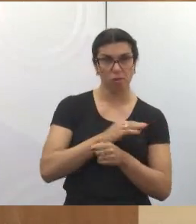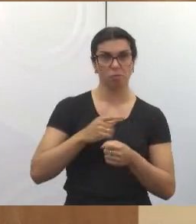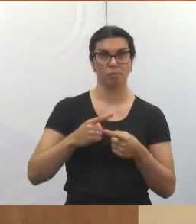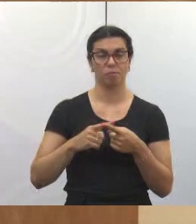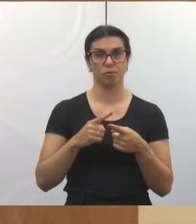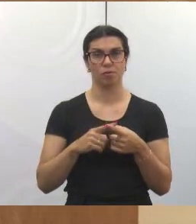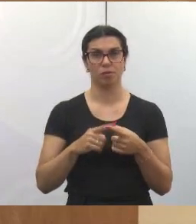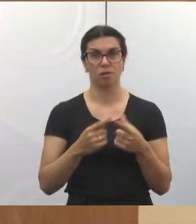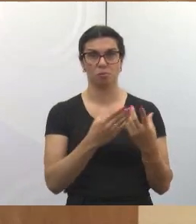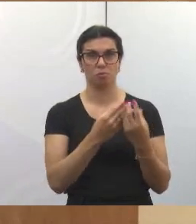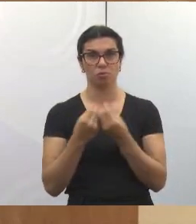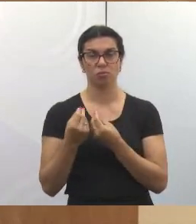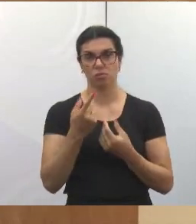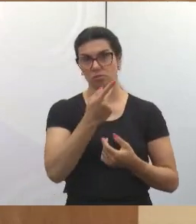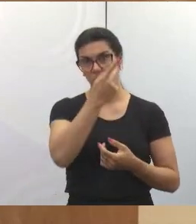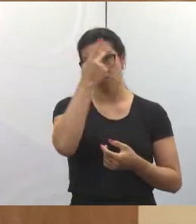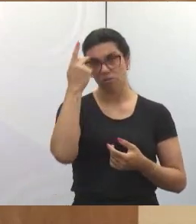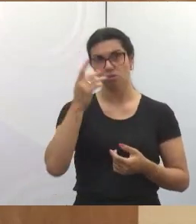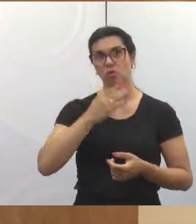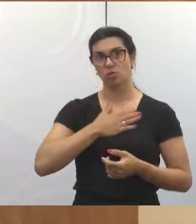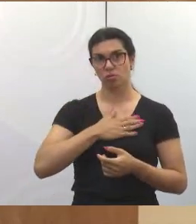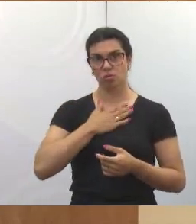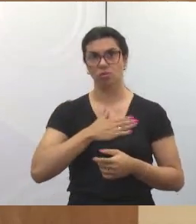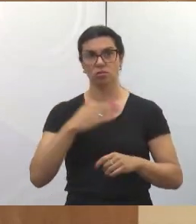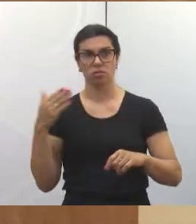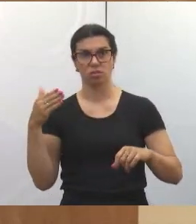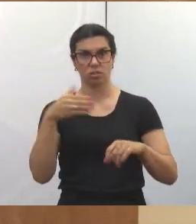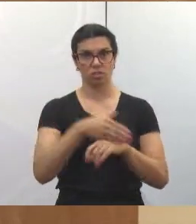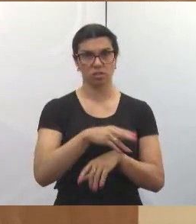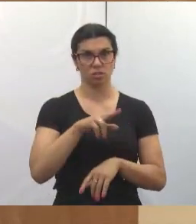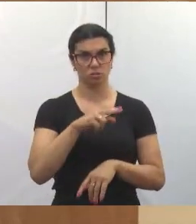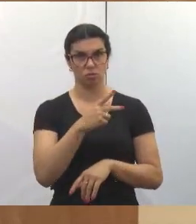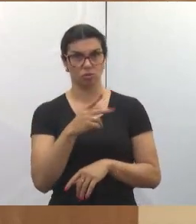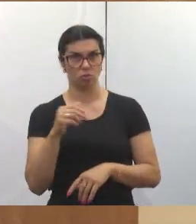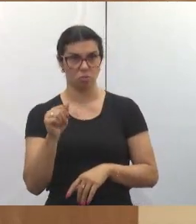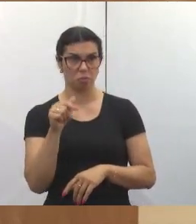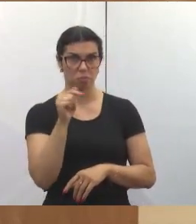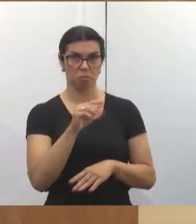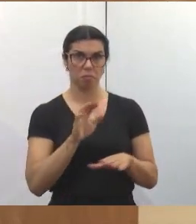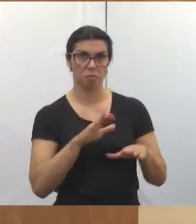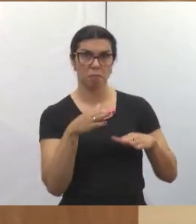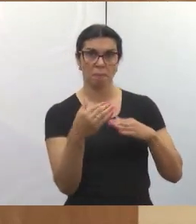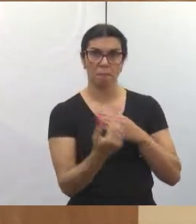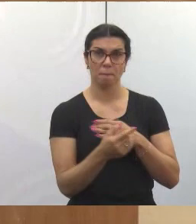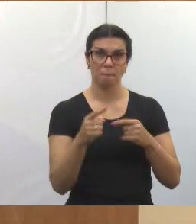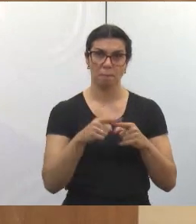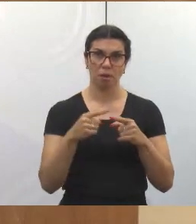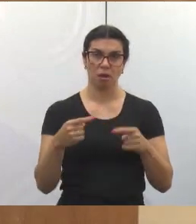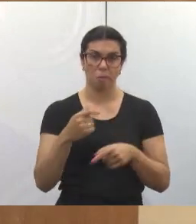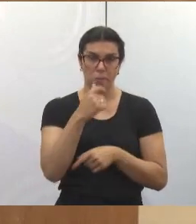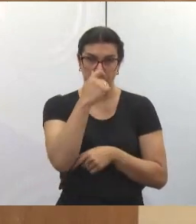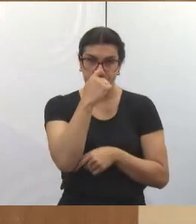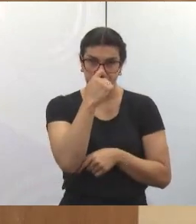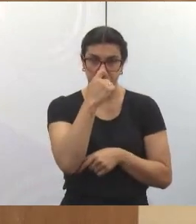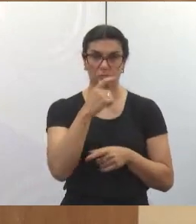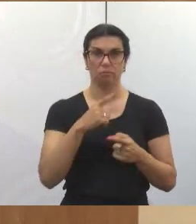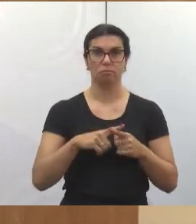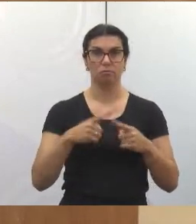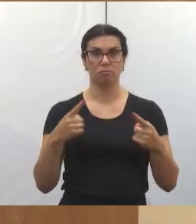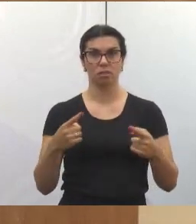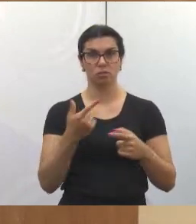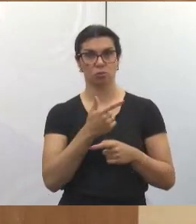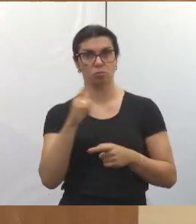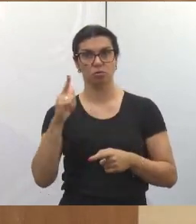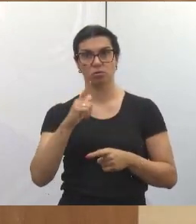Muita gente gosta de ir na UPA do Parque Meia Lua, porque é uma UPA boa, e aí acaba super lotando lá. Então, o próximo